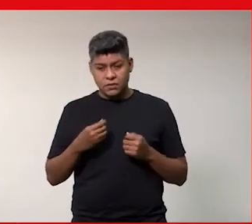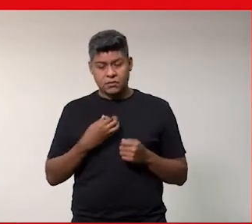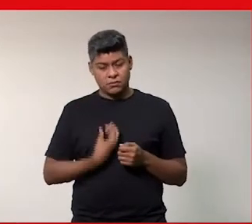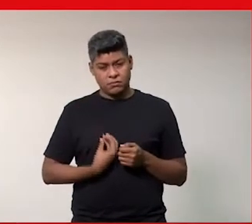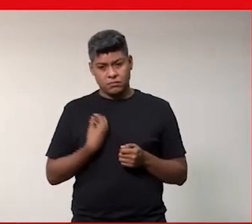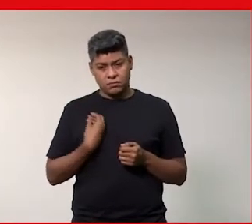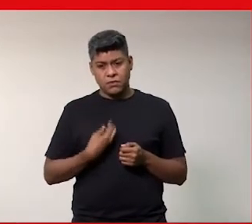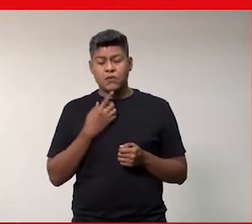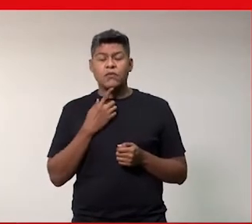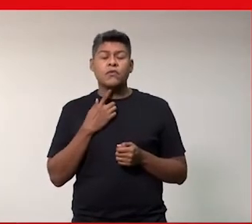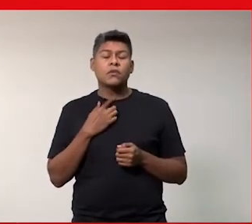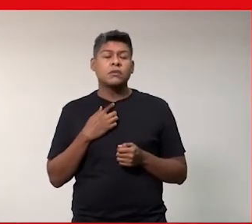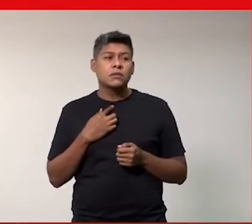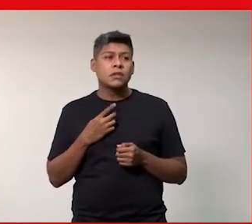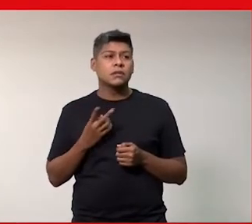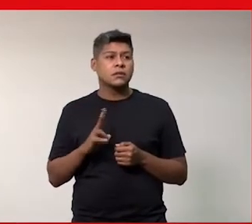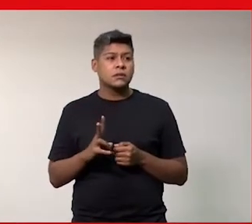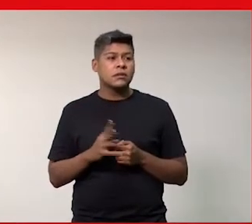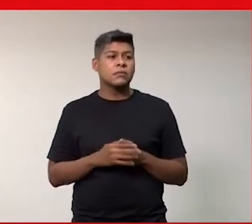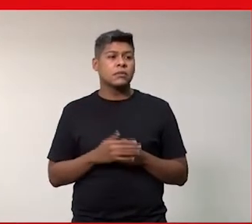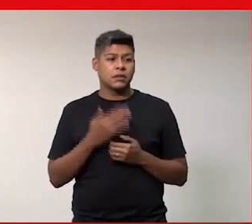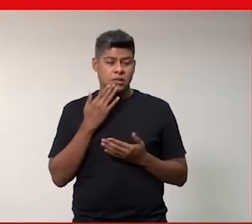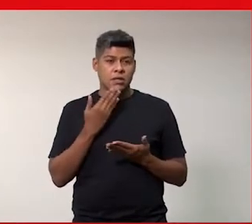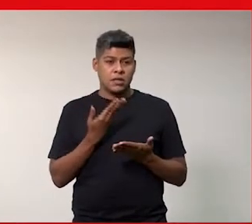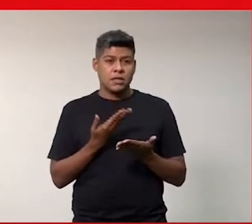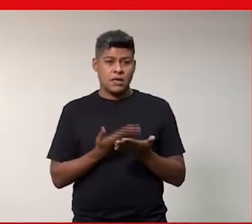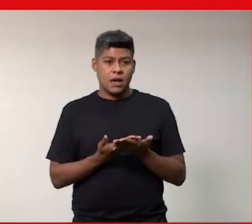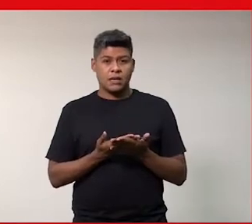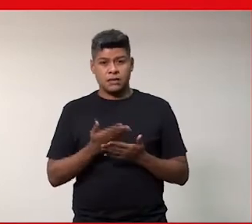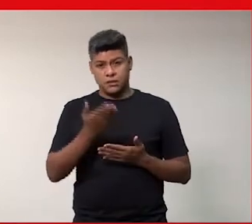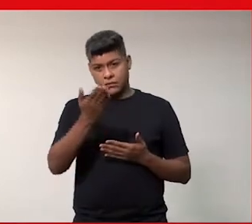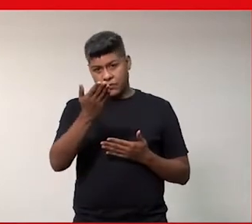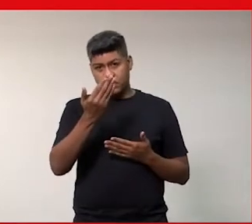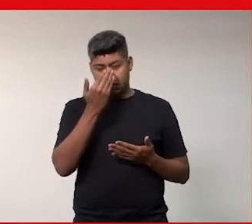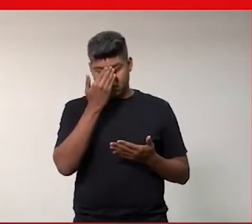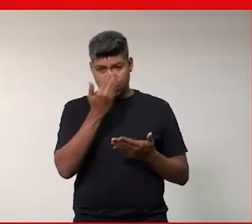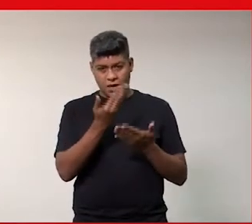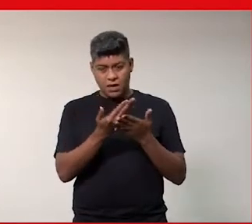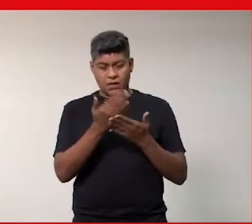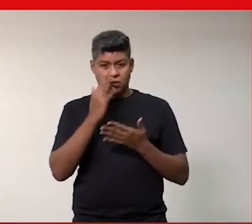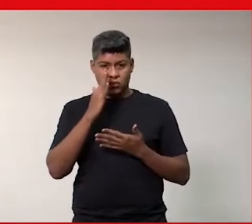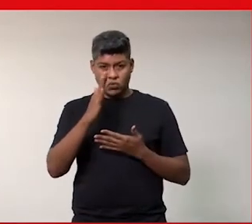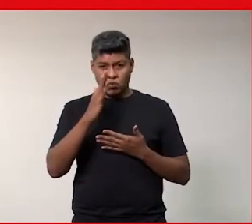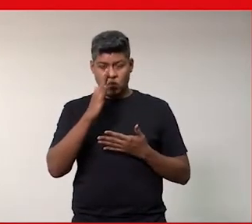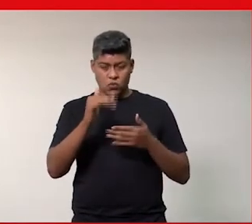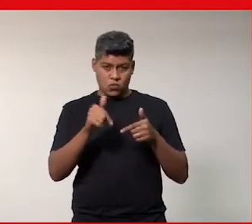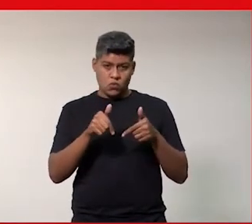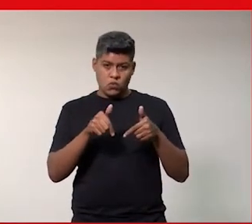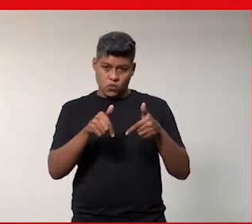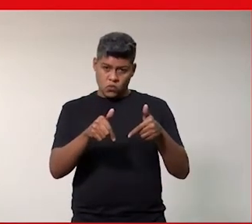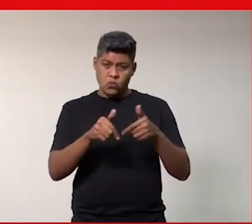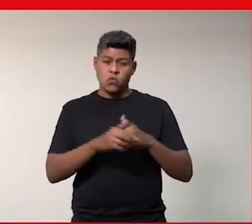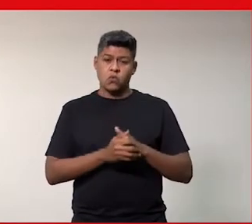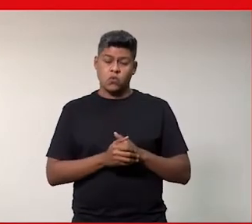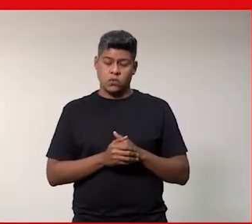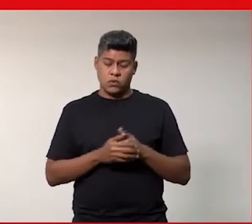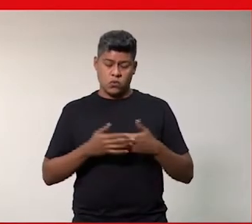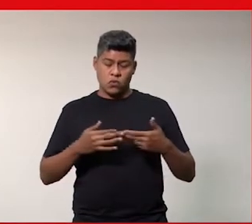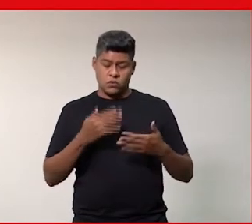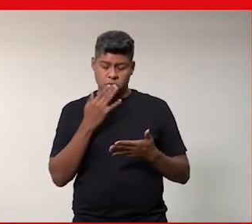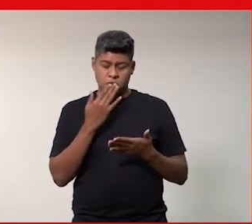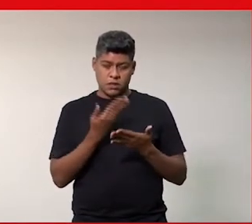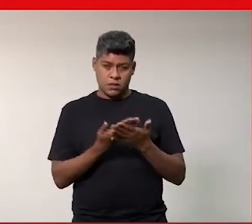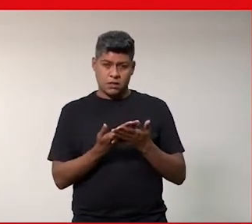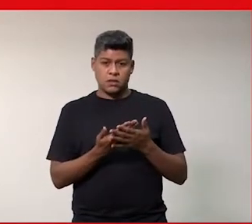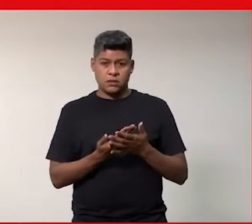aquilo que você tem vontade de ser e acredite em você acredite nos seus sonhos lute pelo que você acredita e